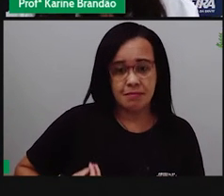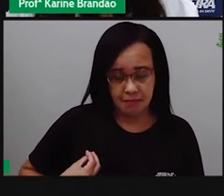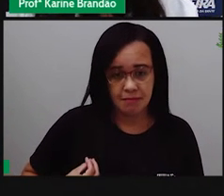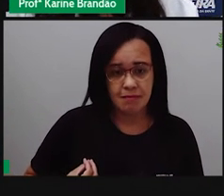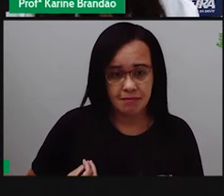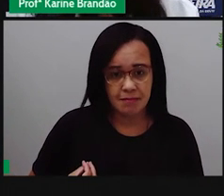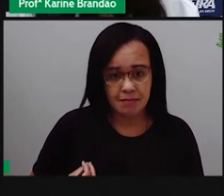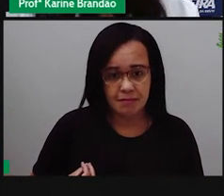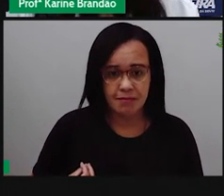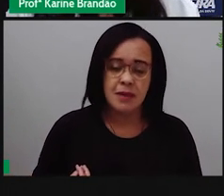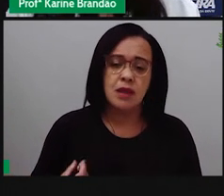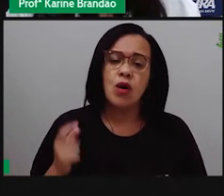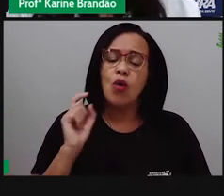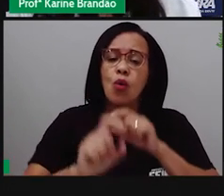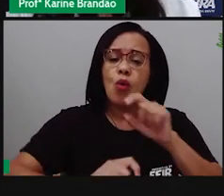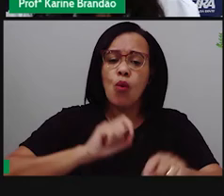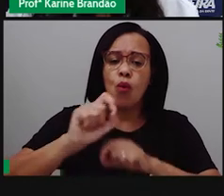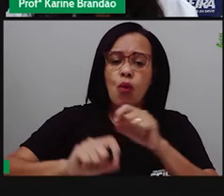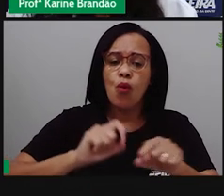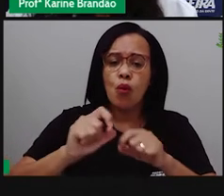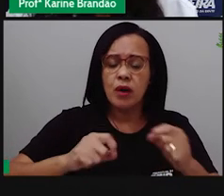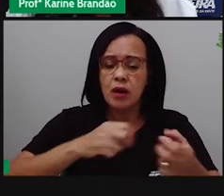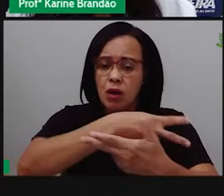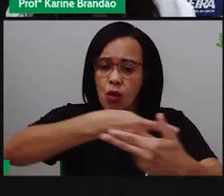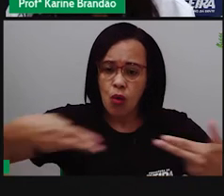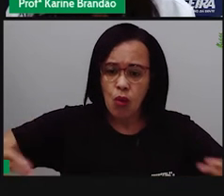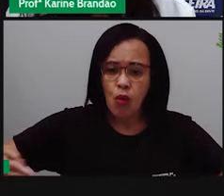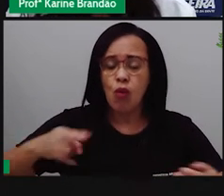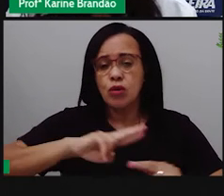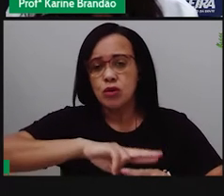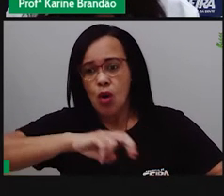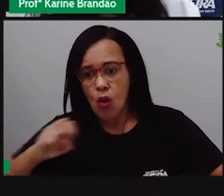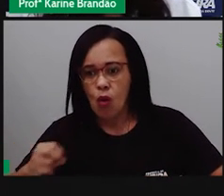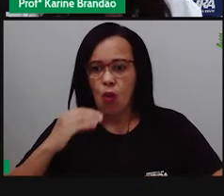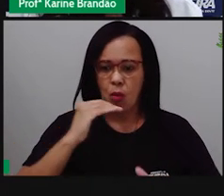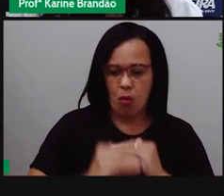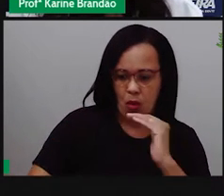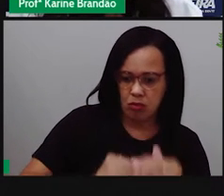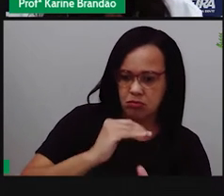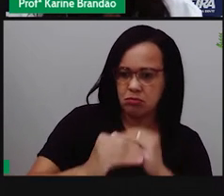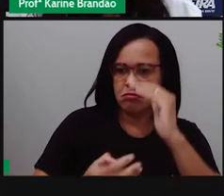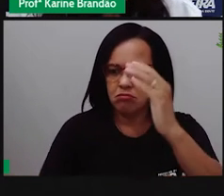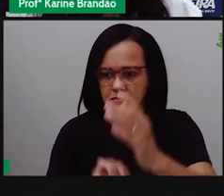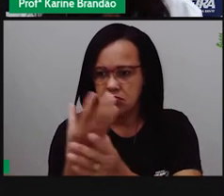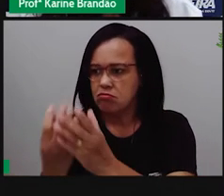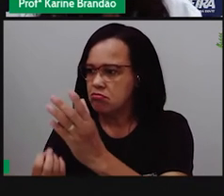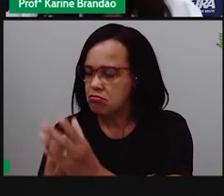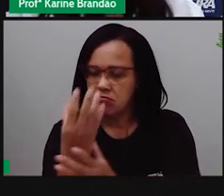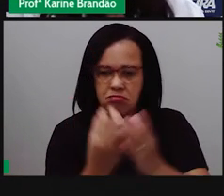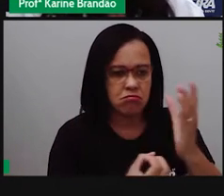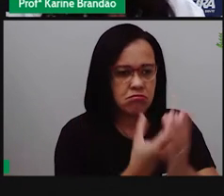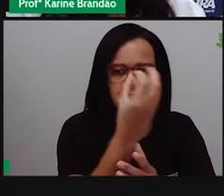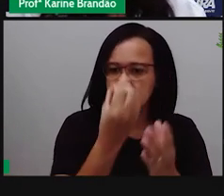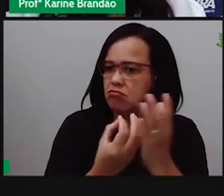mecanismos, né, e desse processo evolutivo dos seres vivos. Tá?